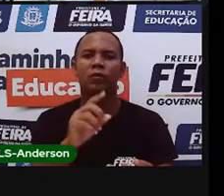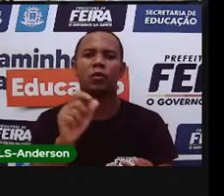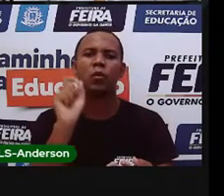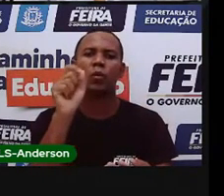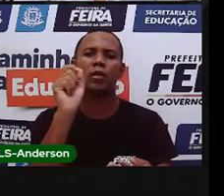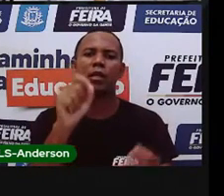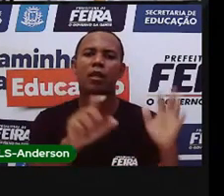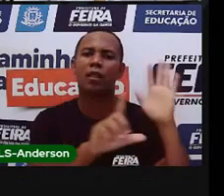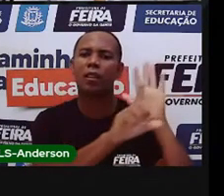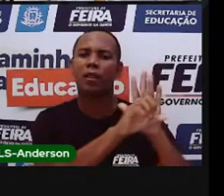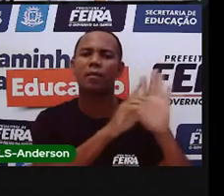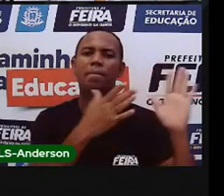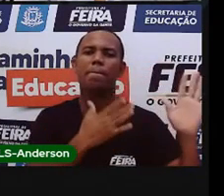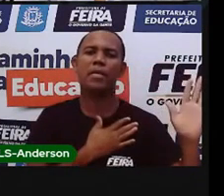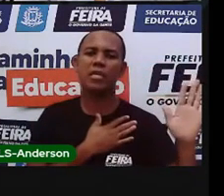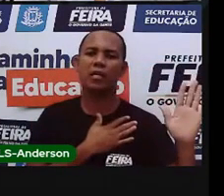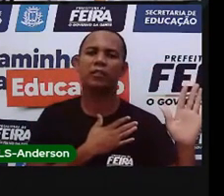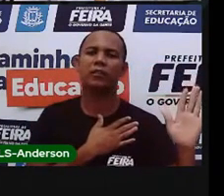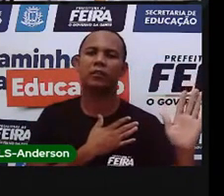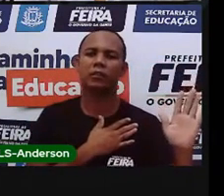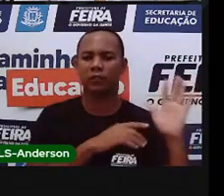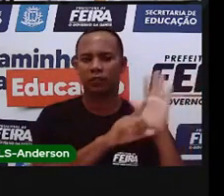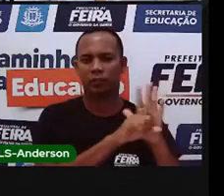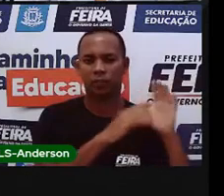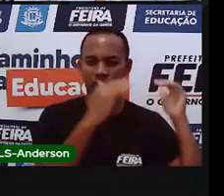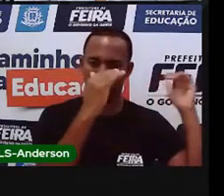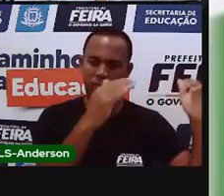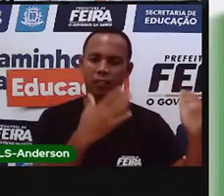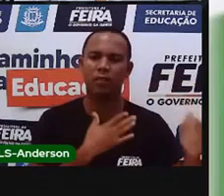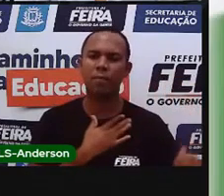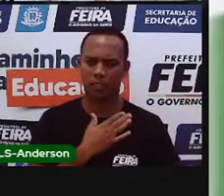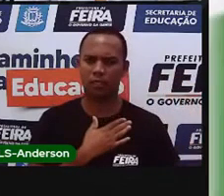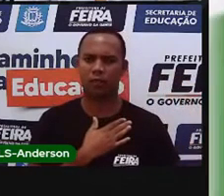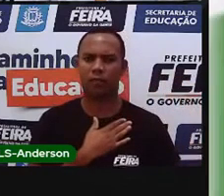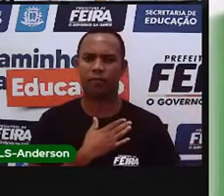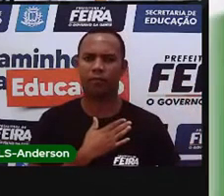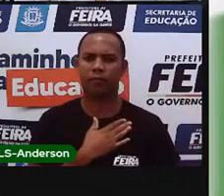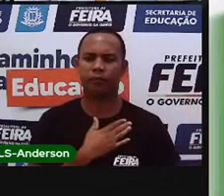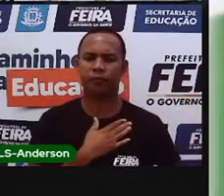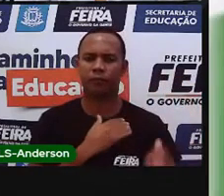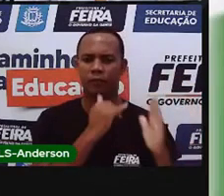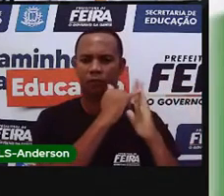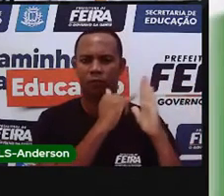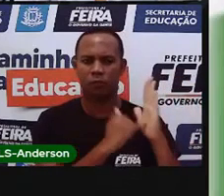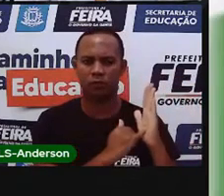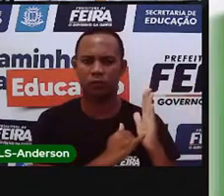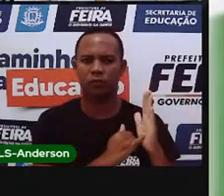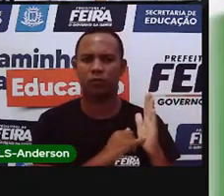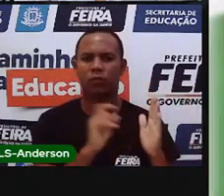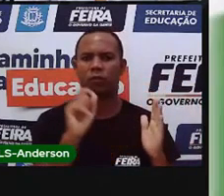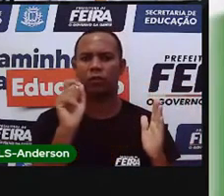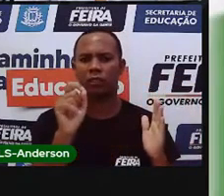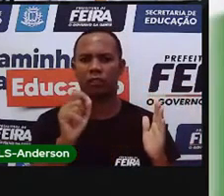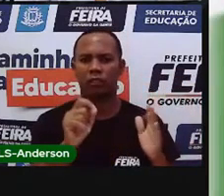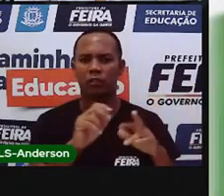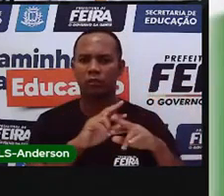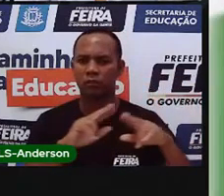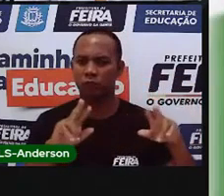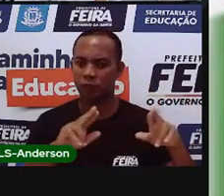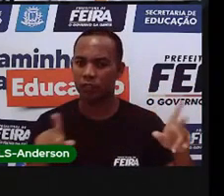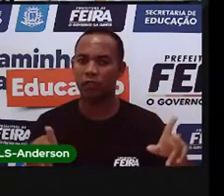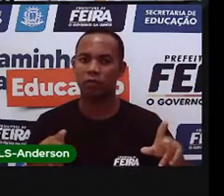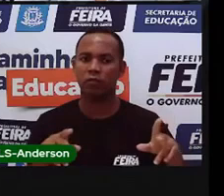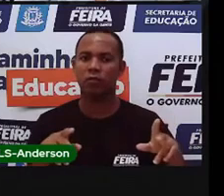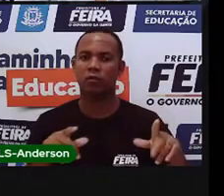público, já que as pessoas pagam por esses serviços através dos impostos. Esses serviços são